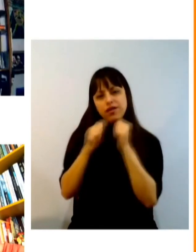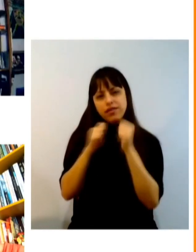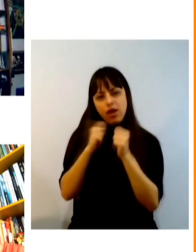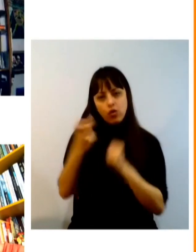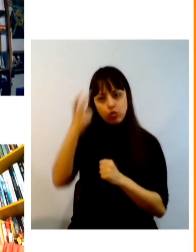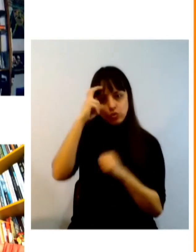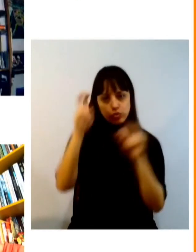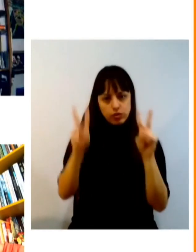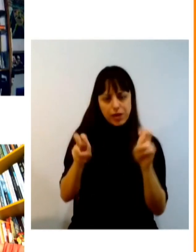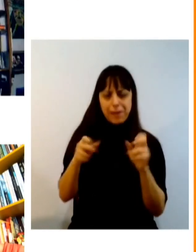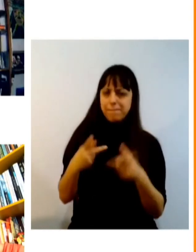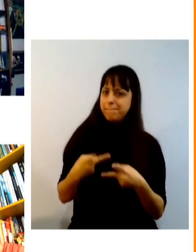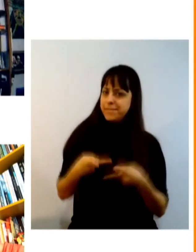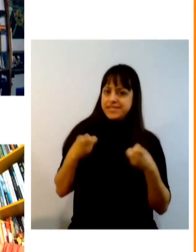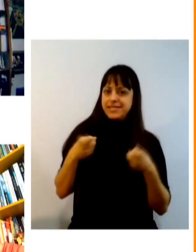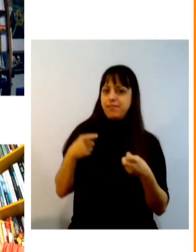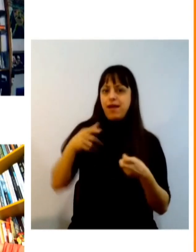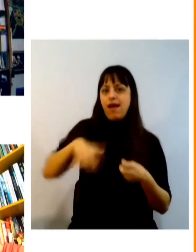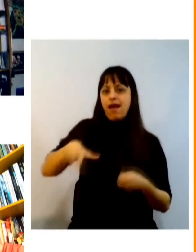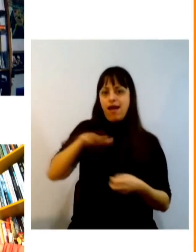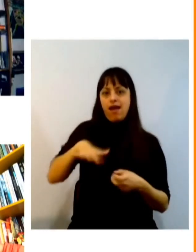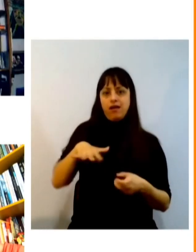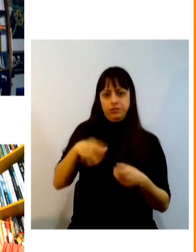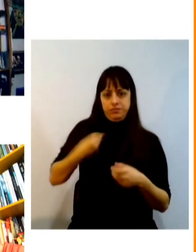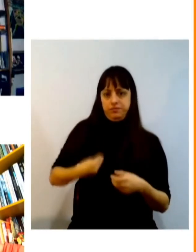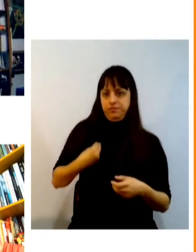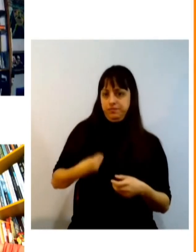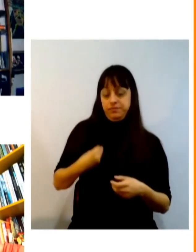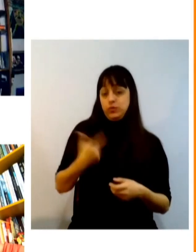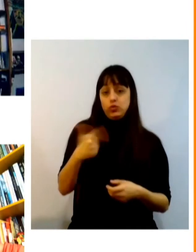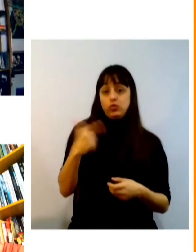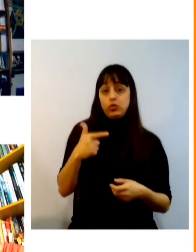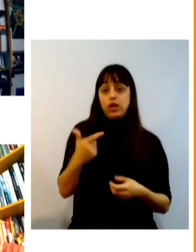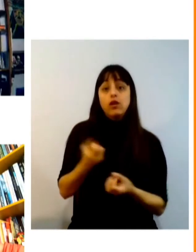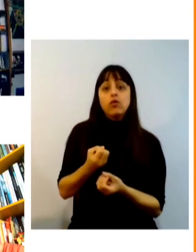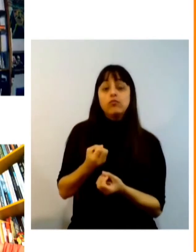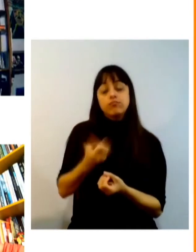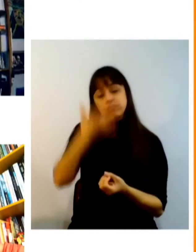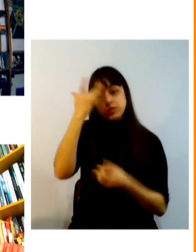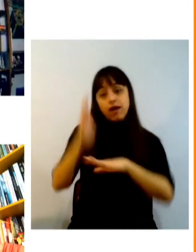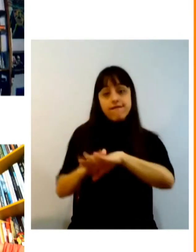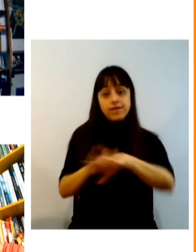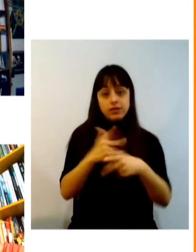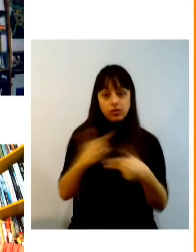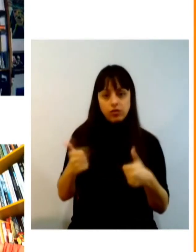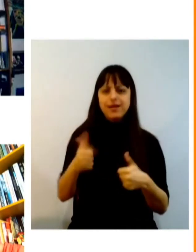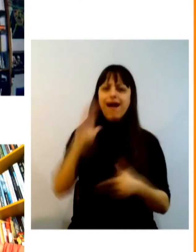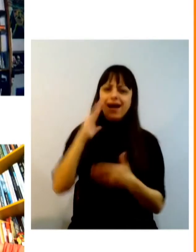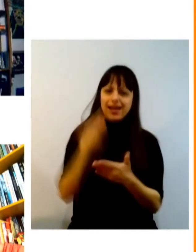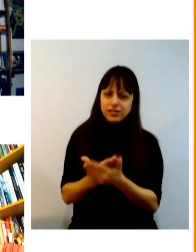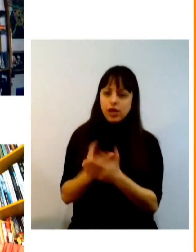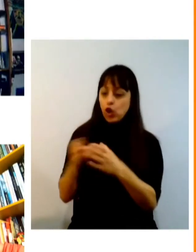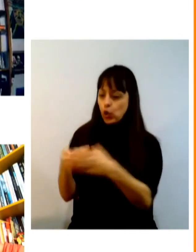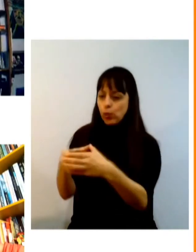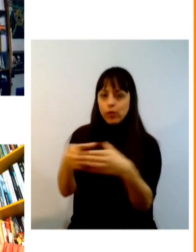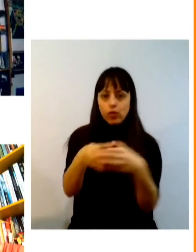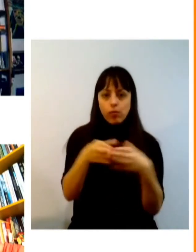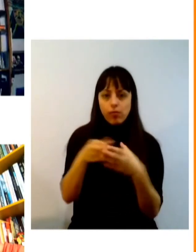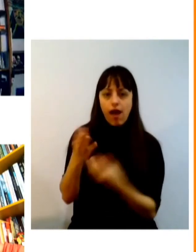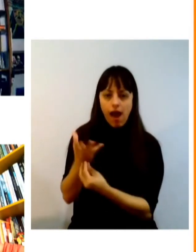região quase sempre iniciativas isoladas acredita que a união de coletivos seja uma saída para melhorar esse cenário